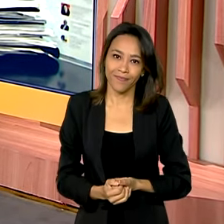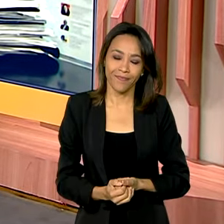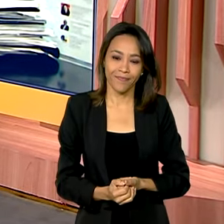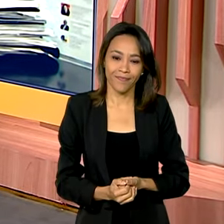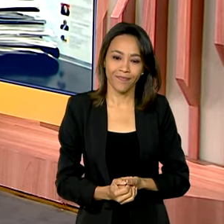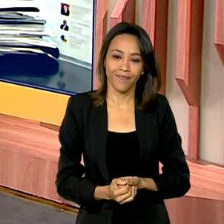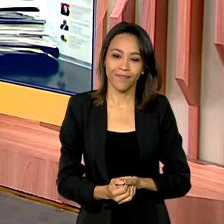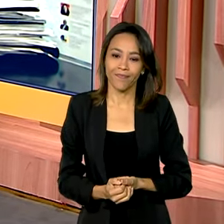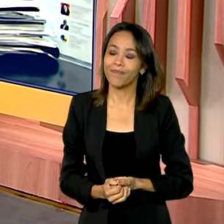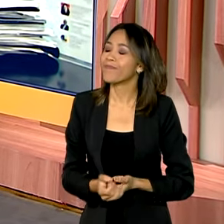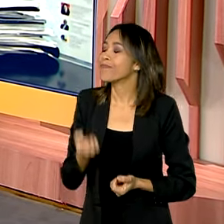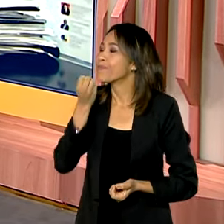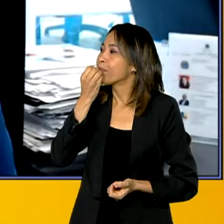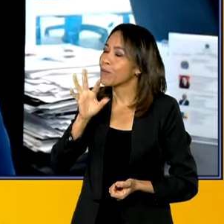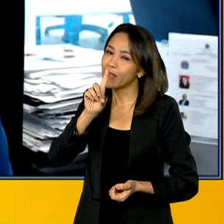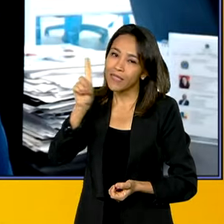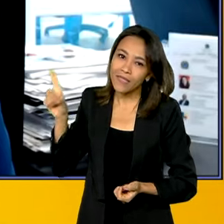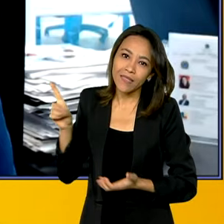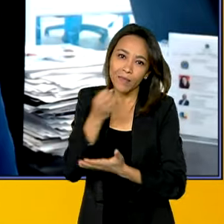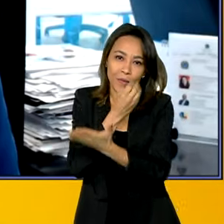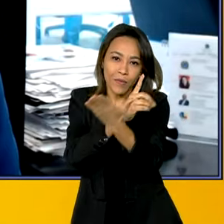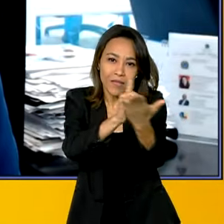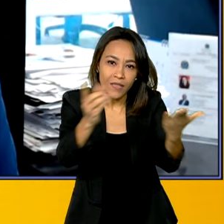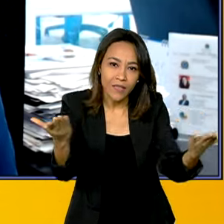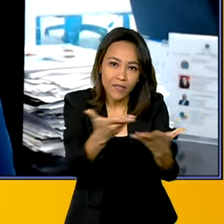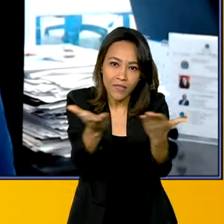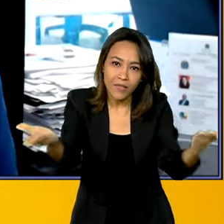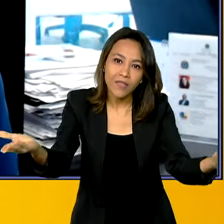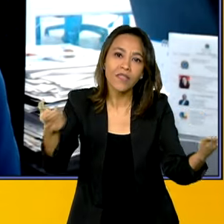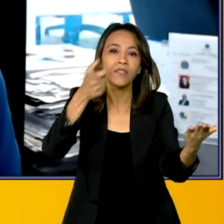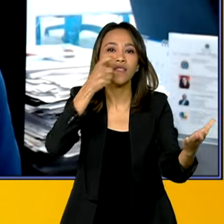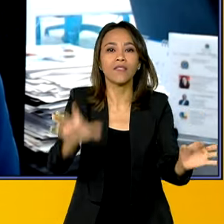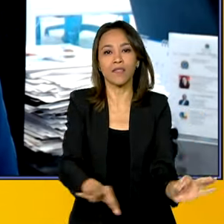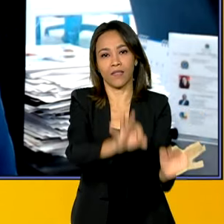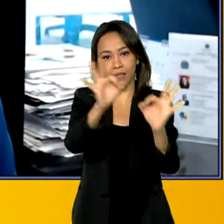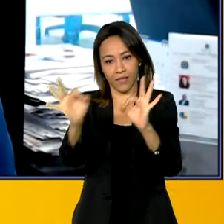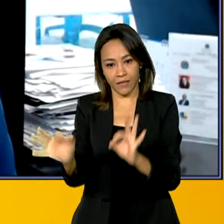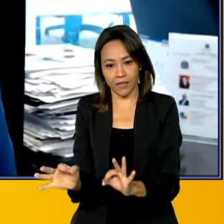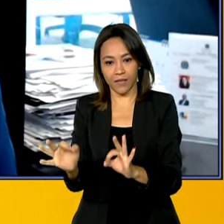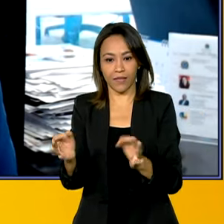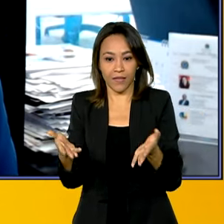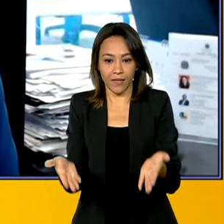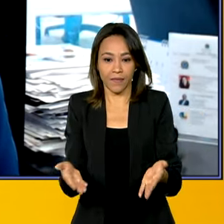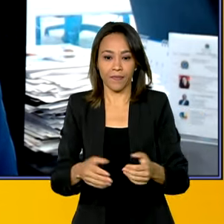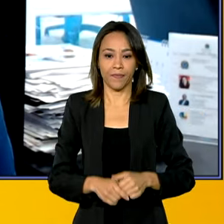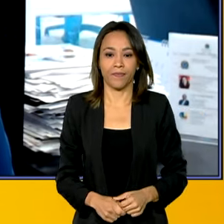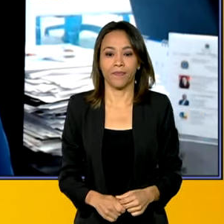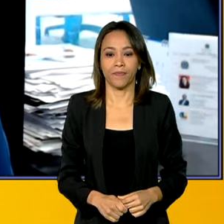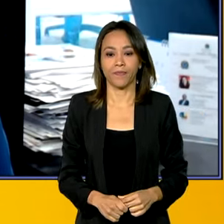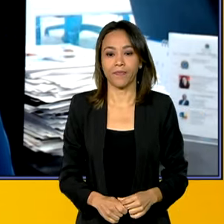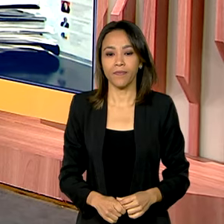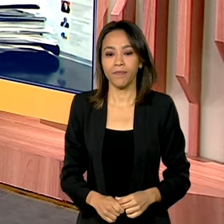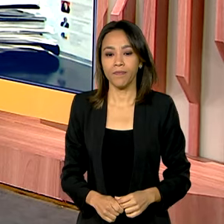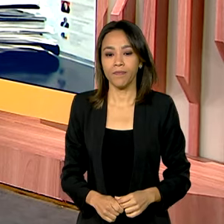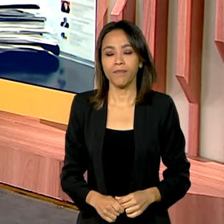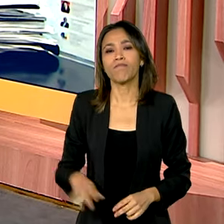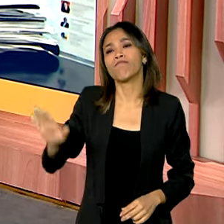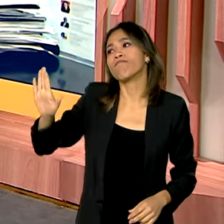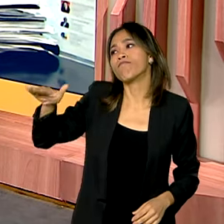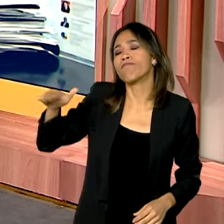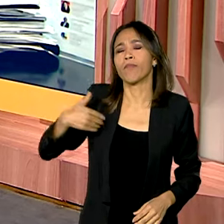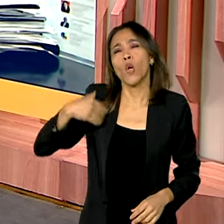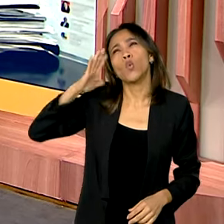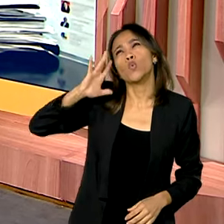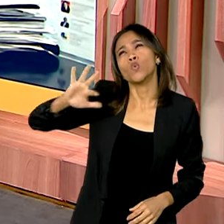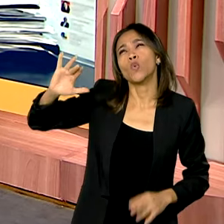Bom dia, Roberto. Bom dia a todos os telespectadores que nos assistem. Ministro, o sonho da casa